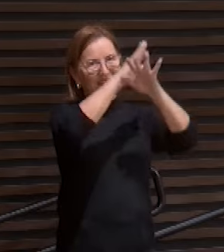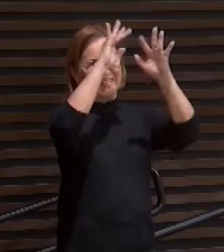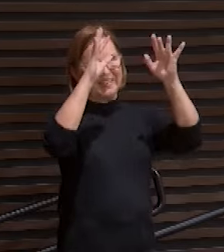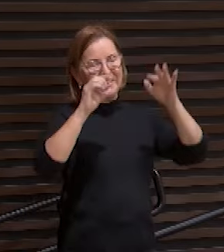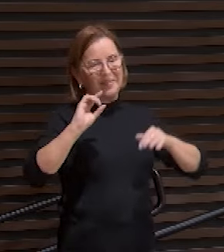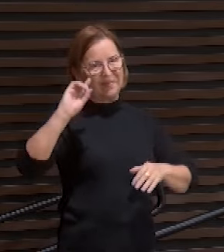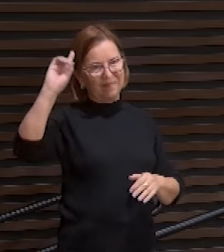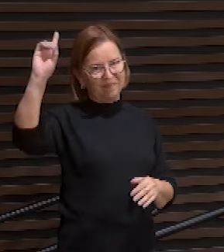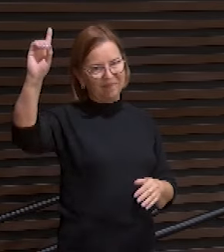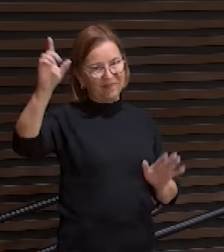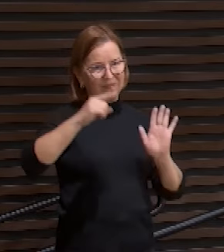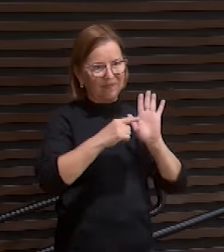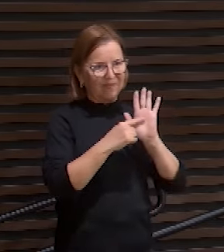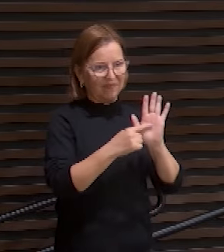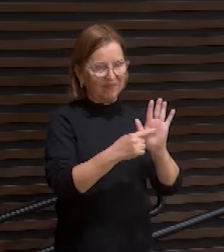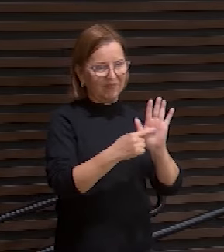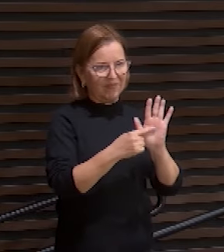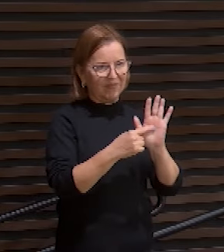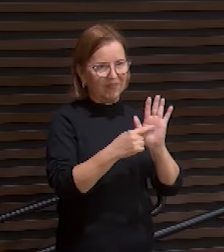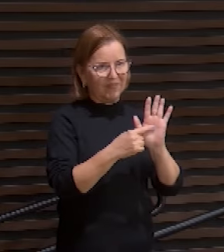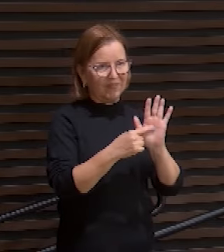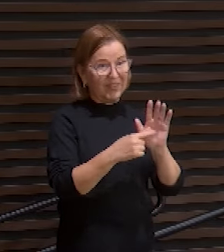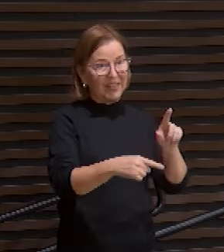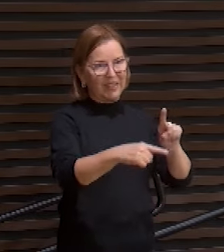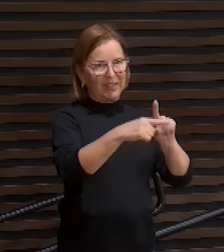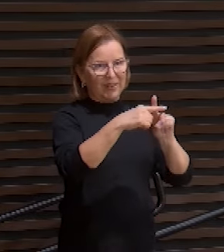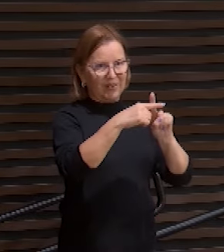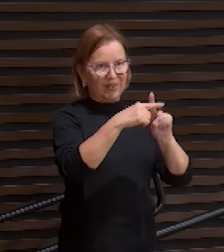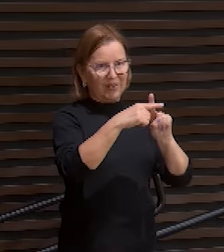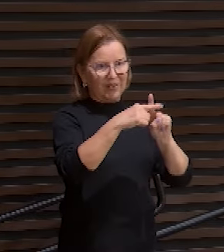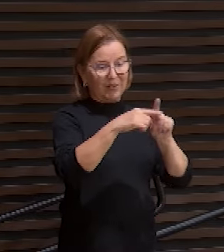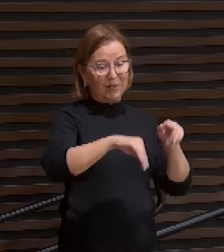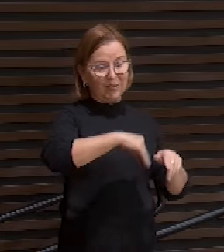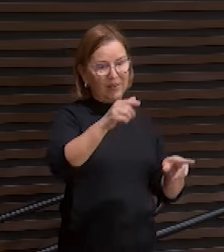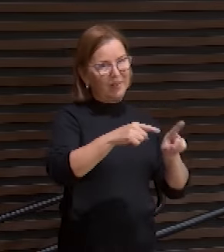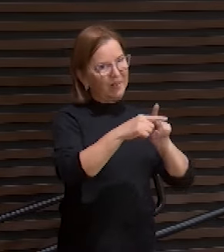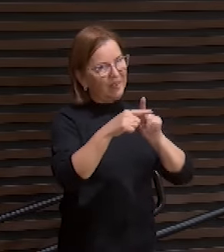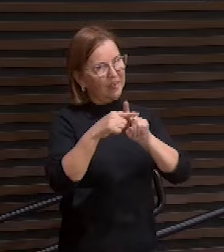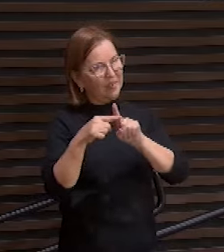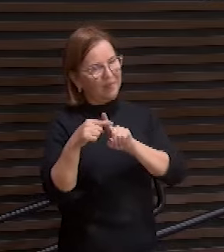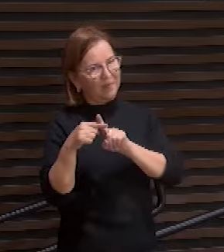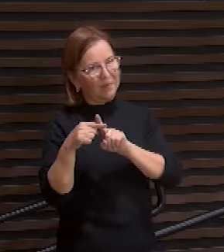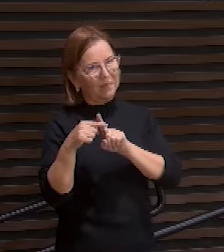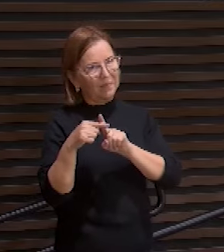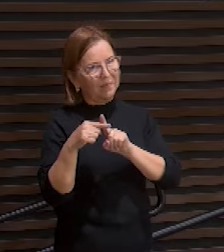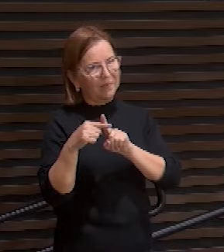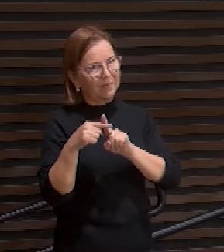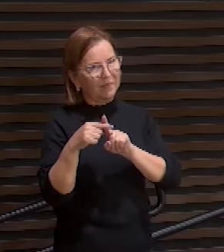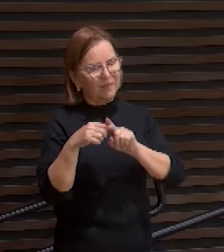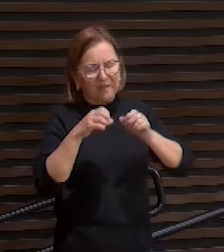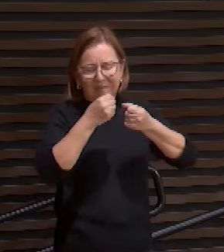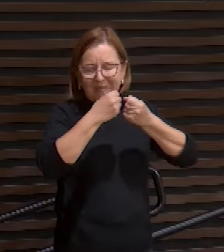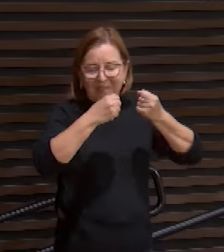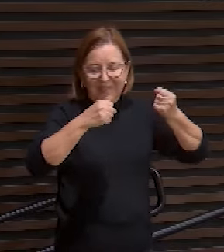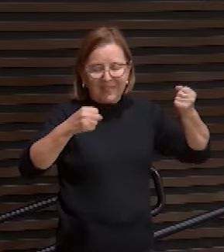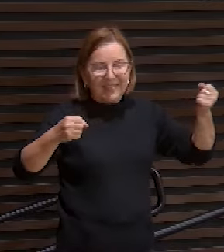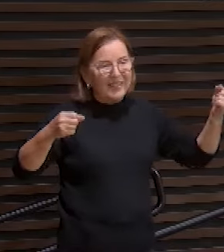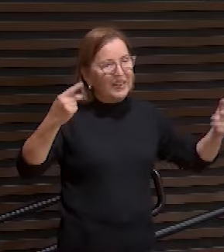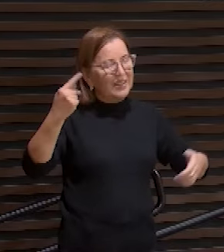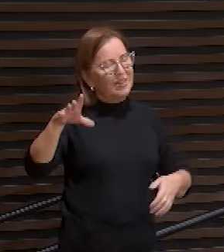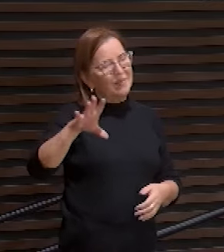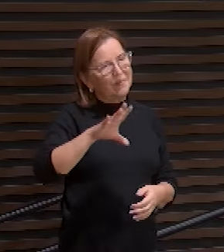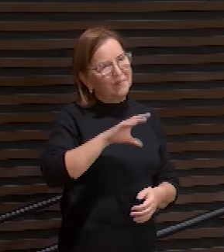ele demonstra na cruz do Calvário a grandeza do seu amor